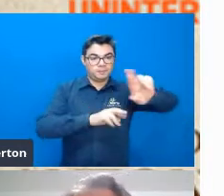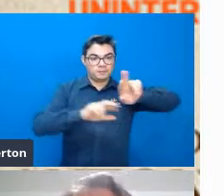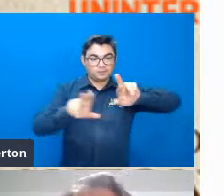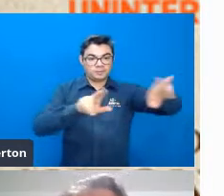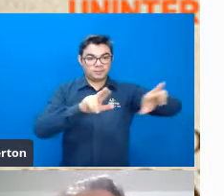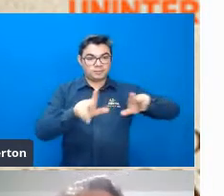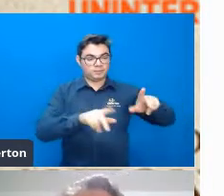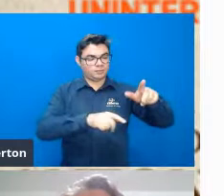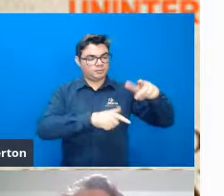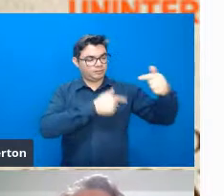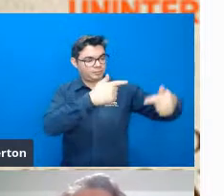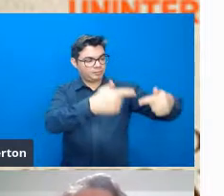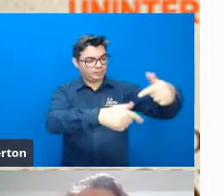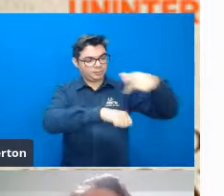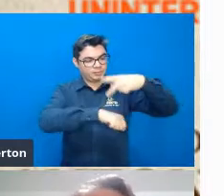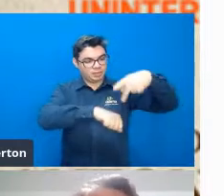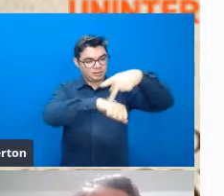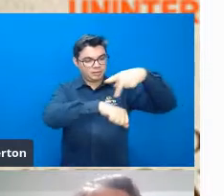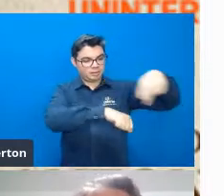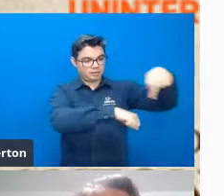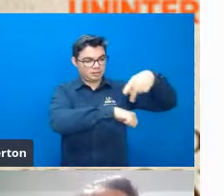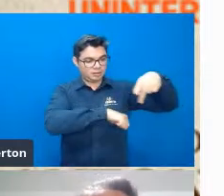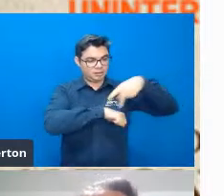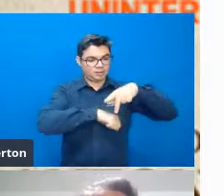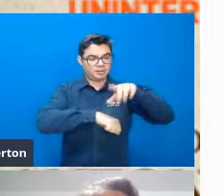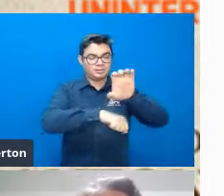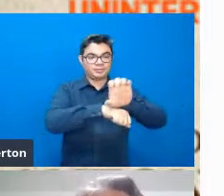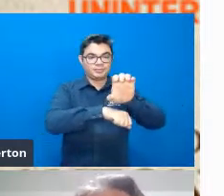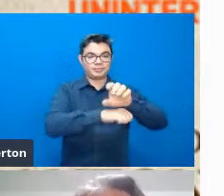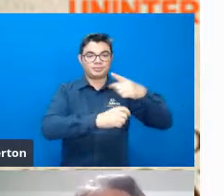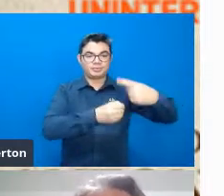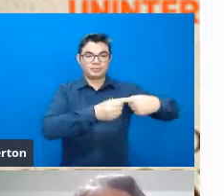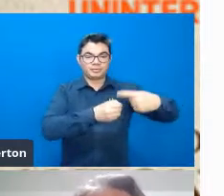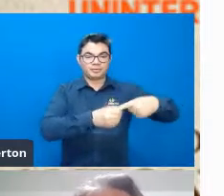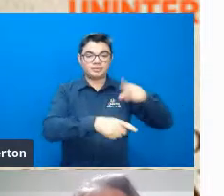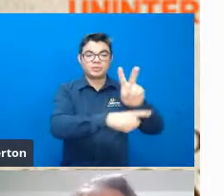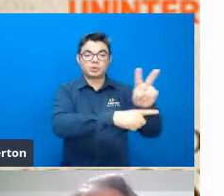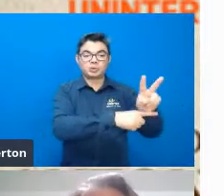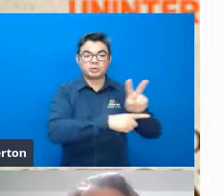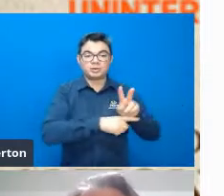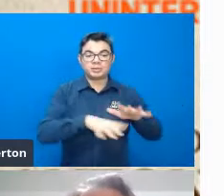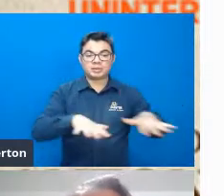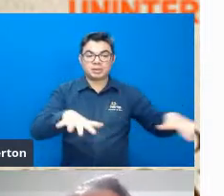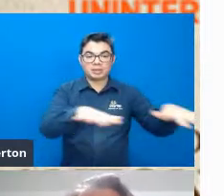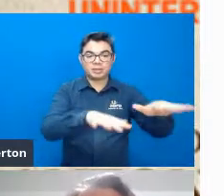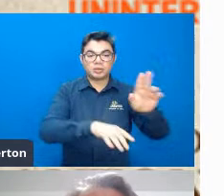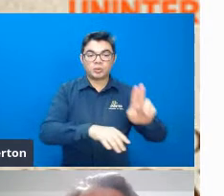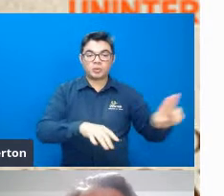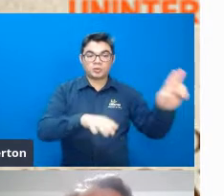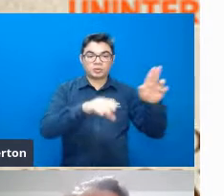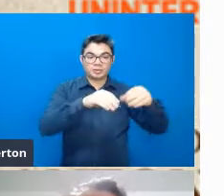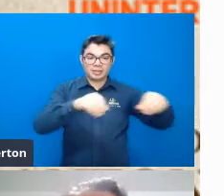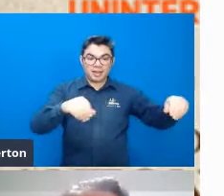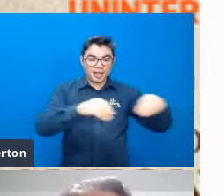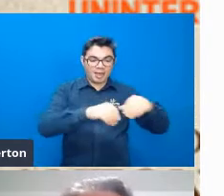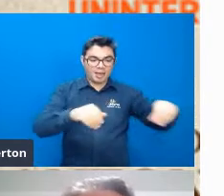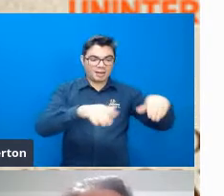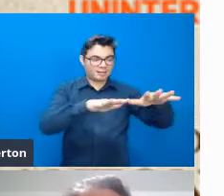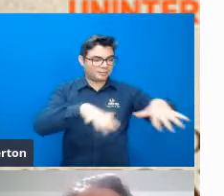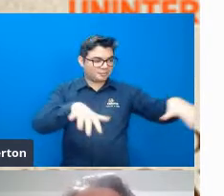diferentes países em estados municípios que versam sobre a proteção ambiental o uso da terra o uso do solo